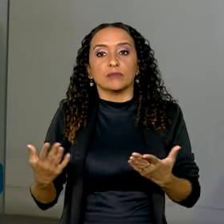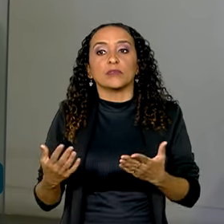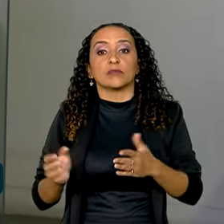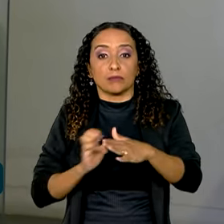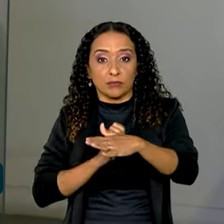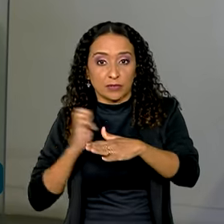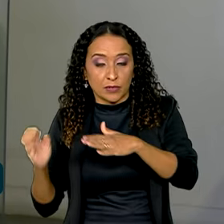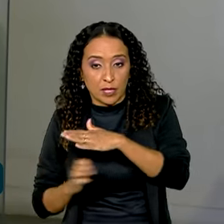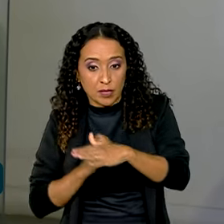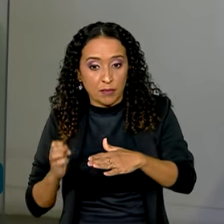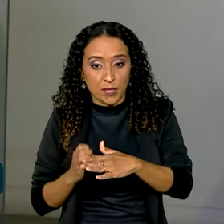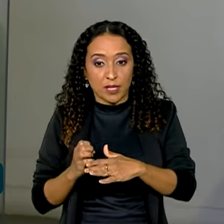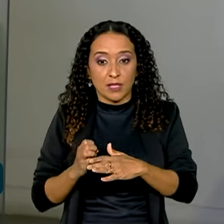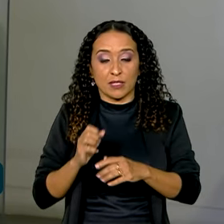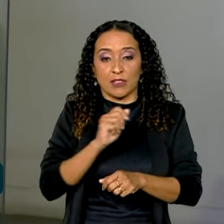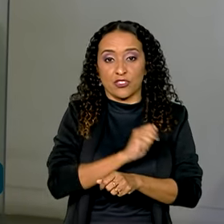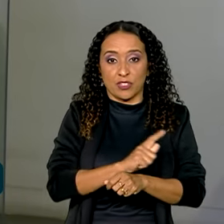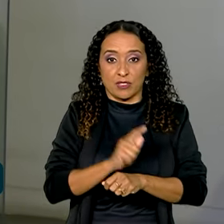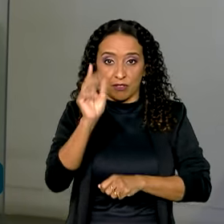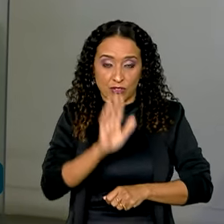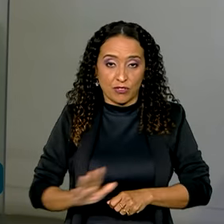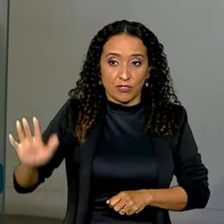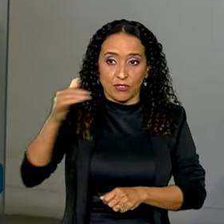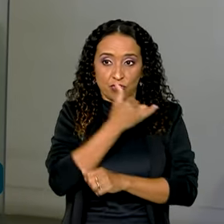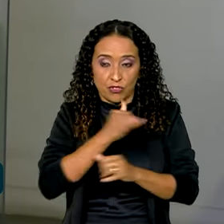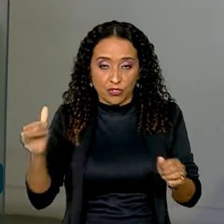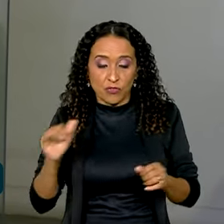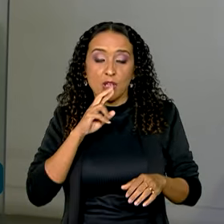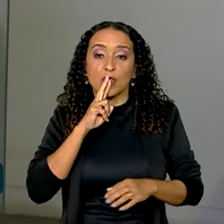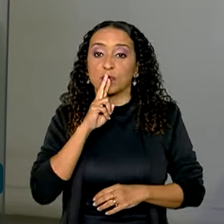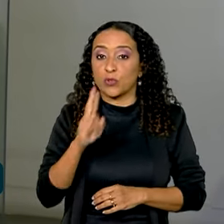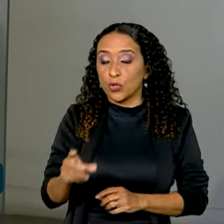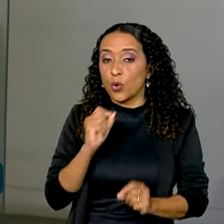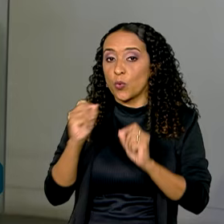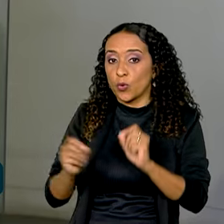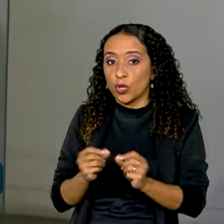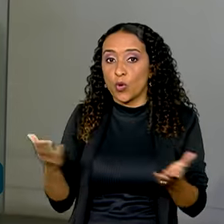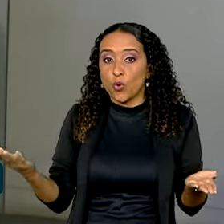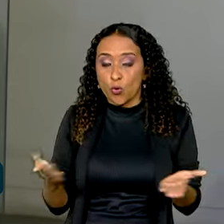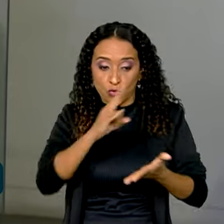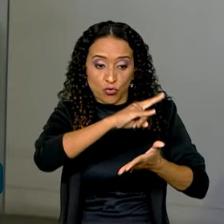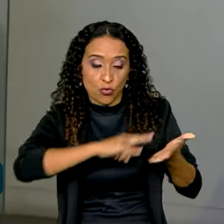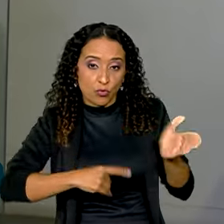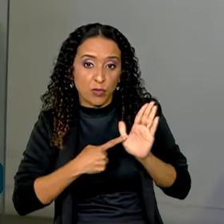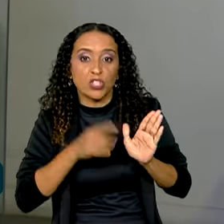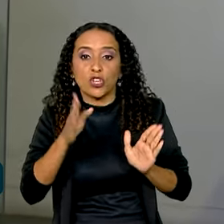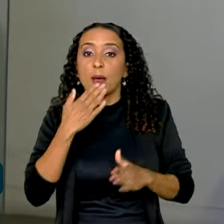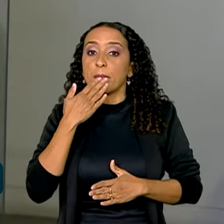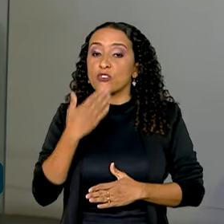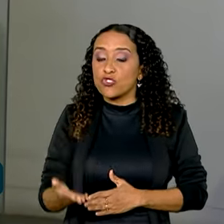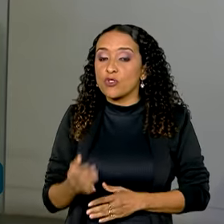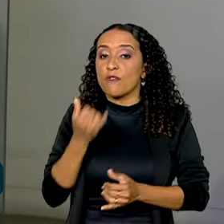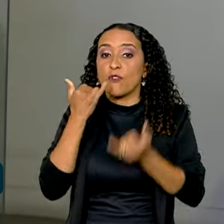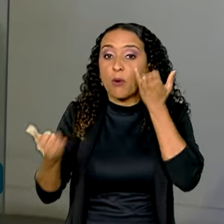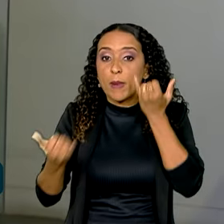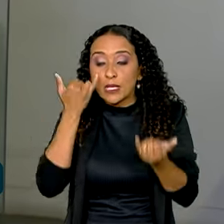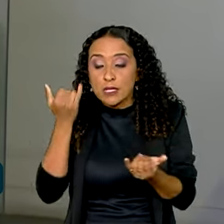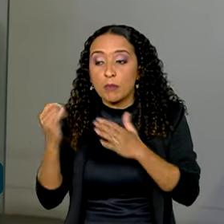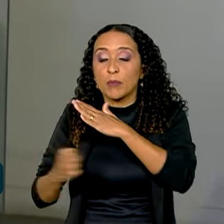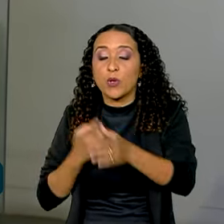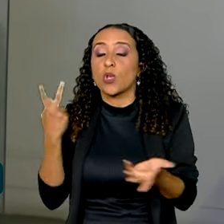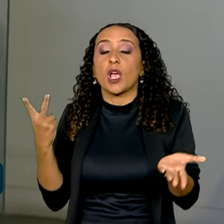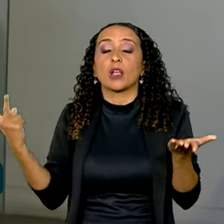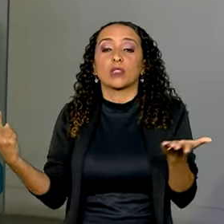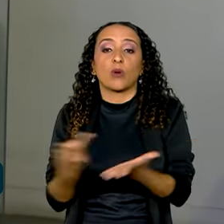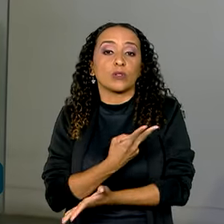de Energia Elétrica respondeu a essa determinação do Ministério de Minas e Energia, disse hoje em nota que já solicitou informações à Enel para saber o que é